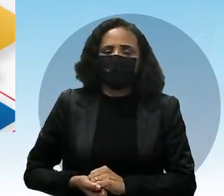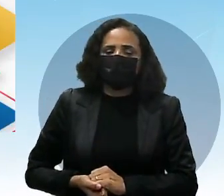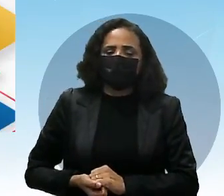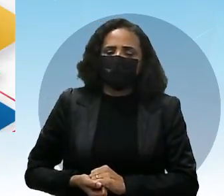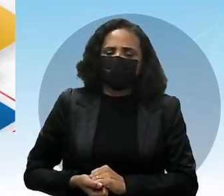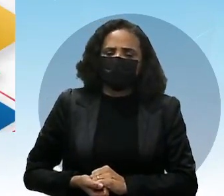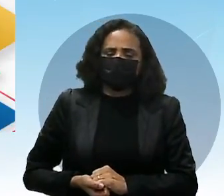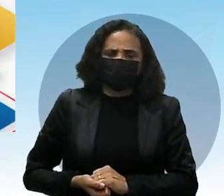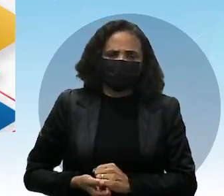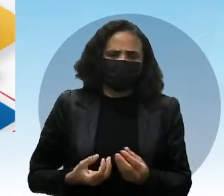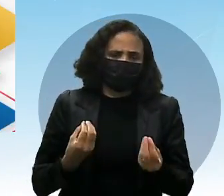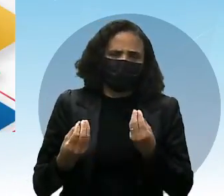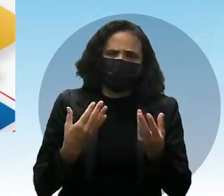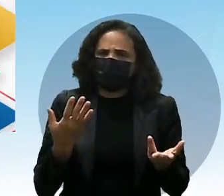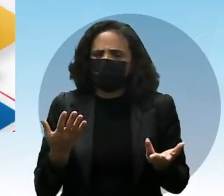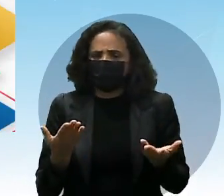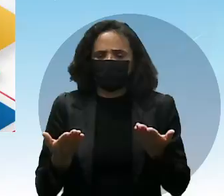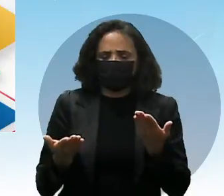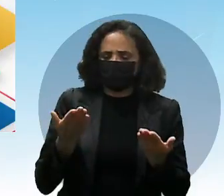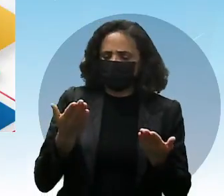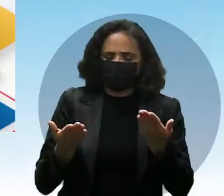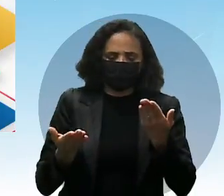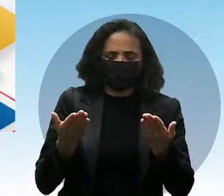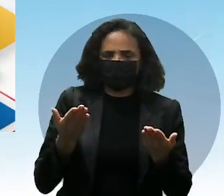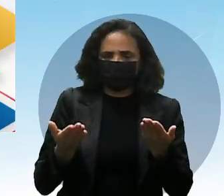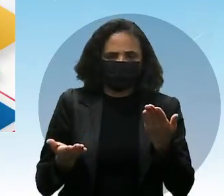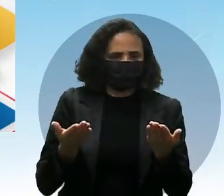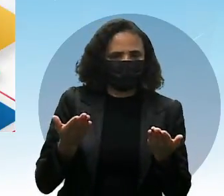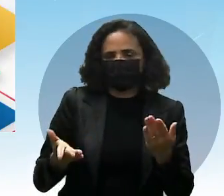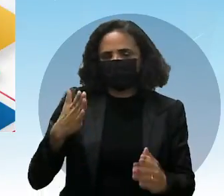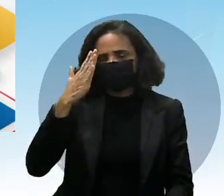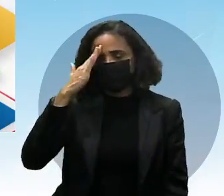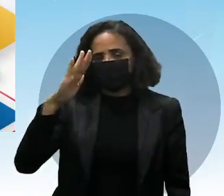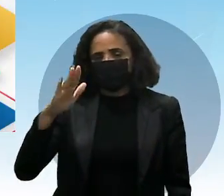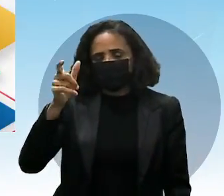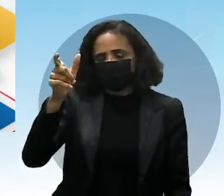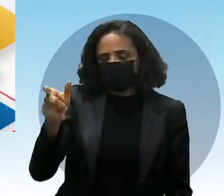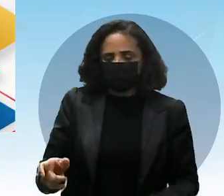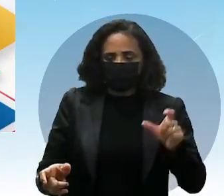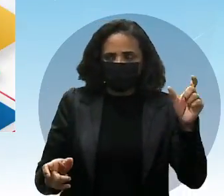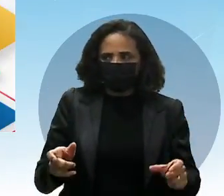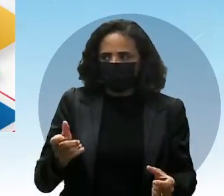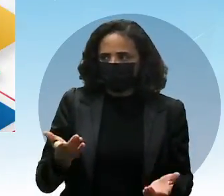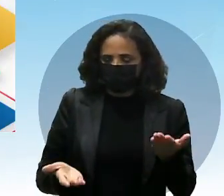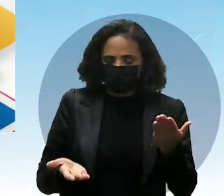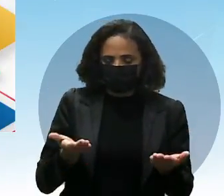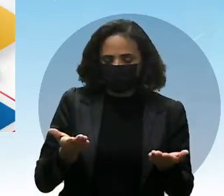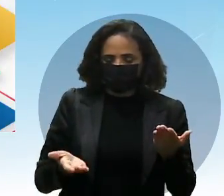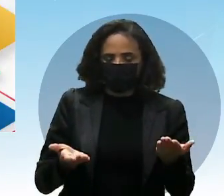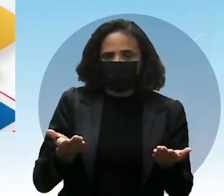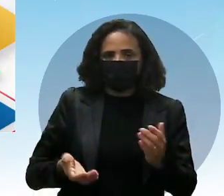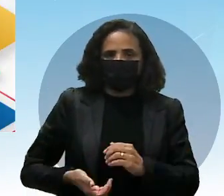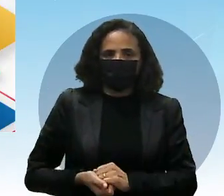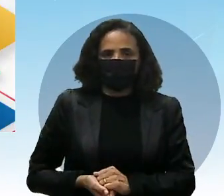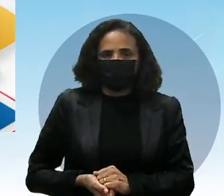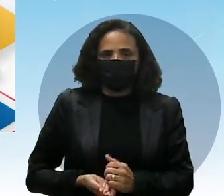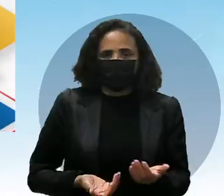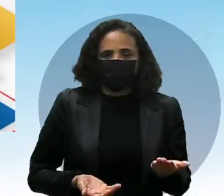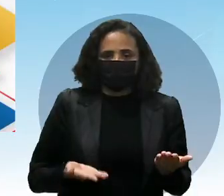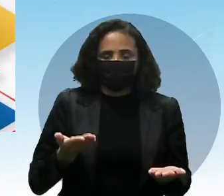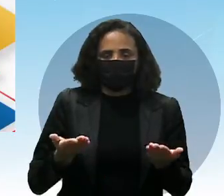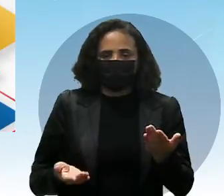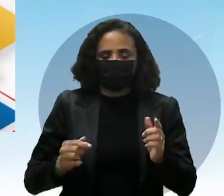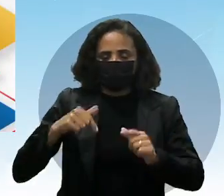Também a gente não tem como aferir isso Não se sabe de como o outro Como o outro ali também